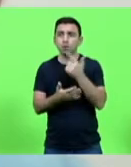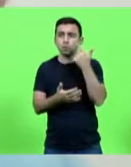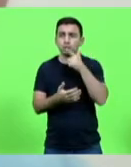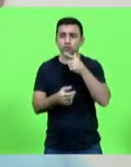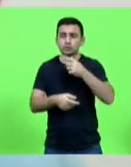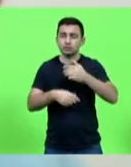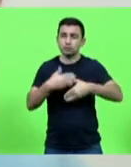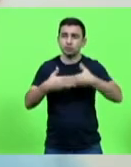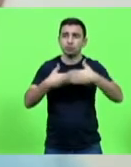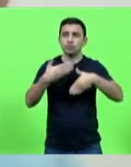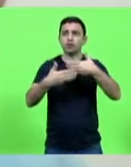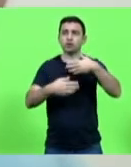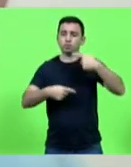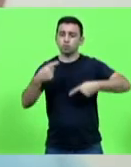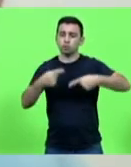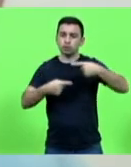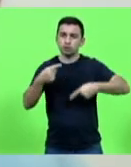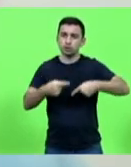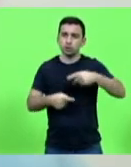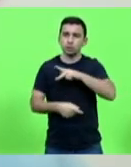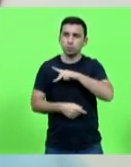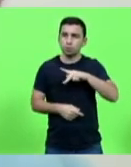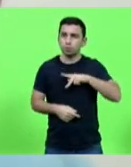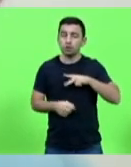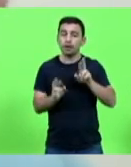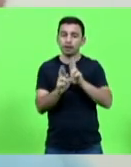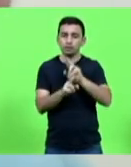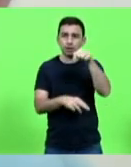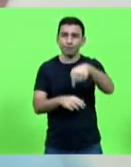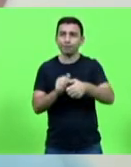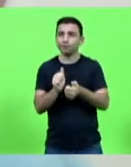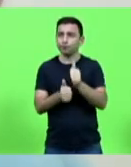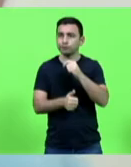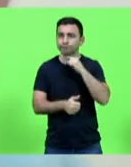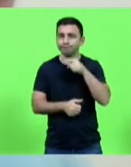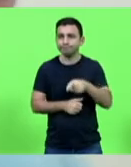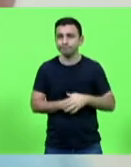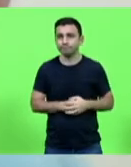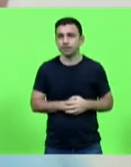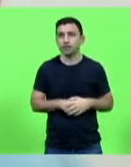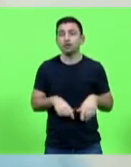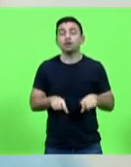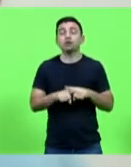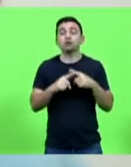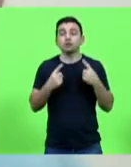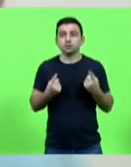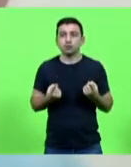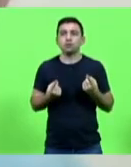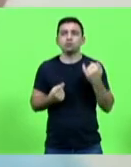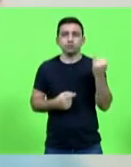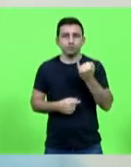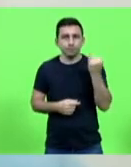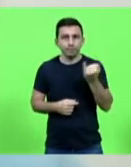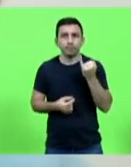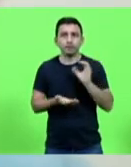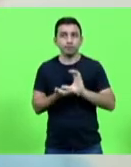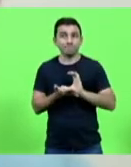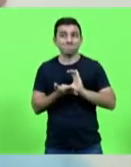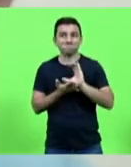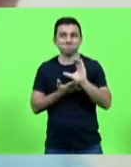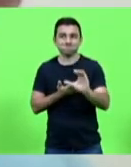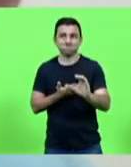relacionadas ao esporte em Santa Catarina. Desta forma, pela importância que tem o investimento